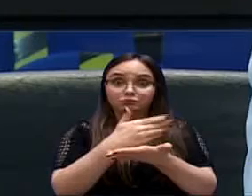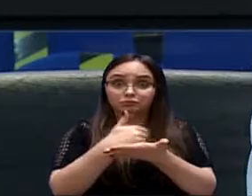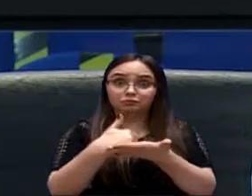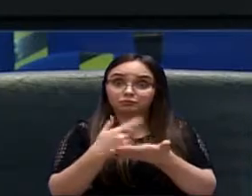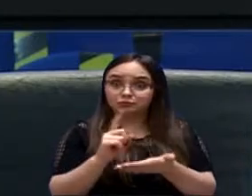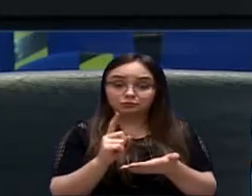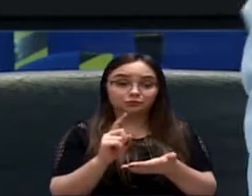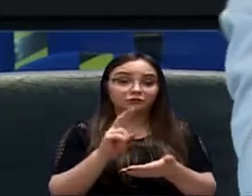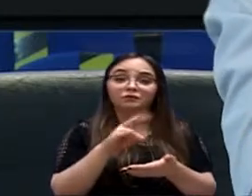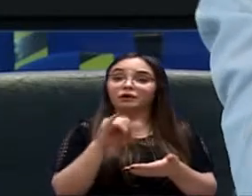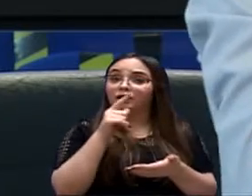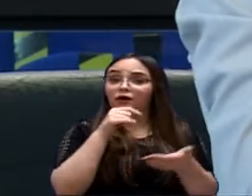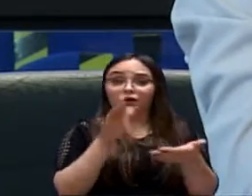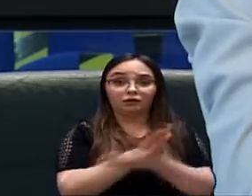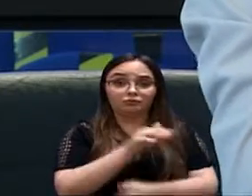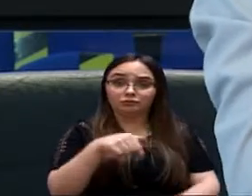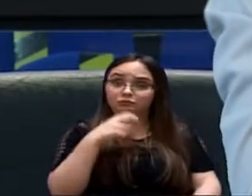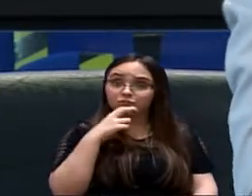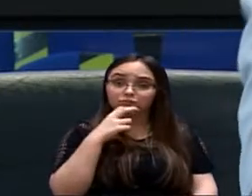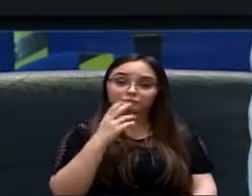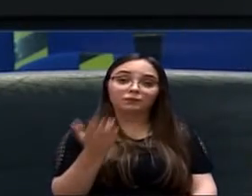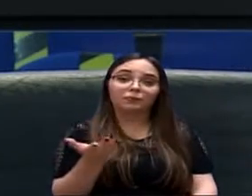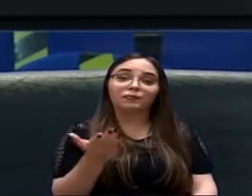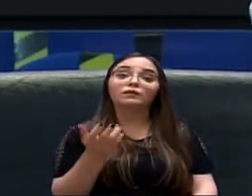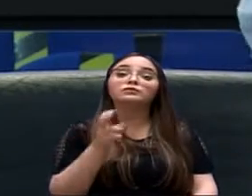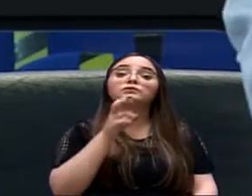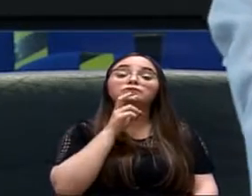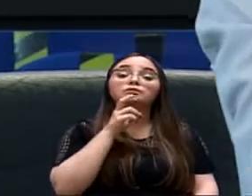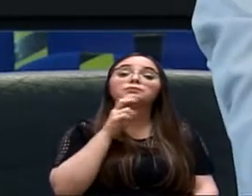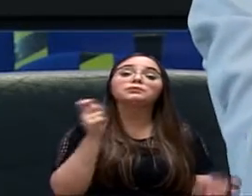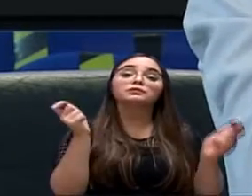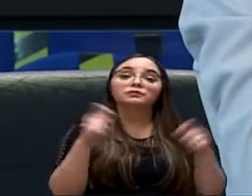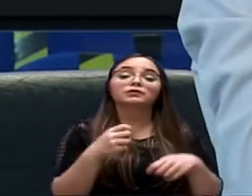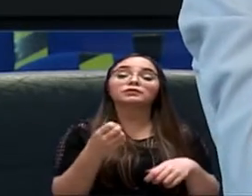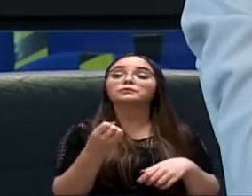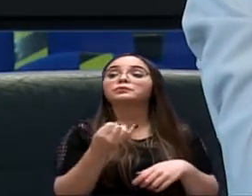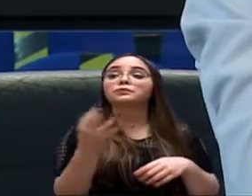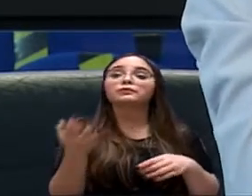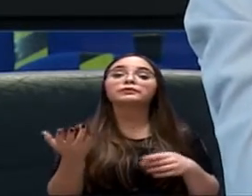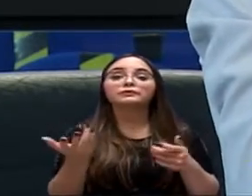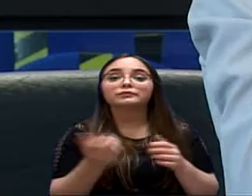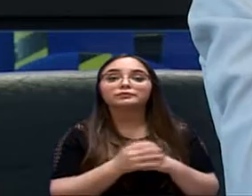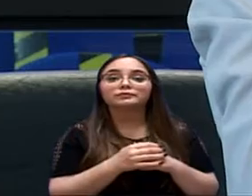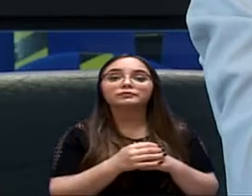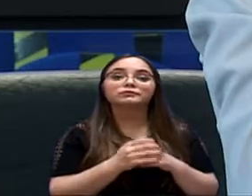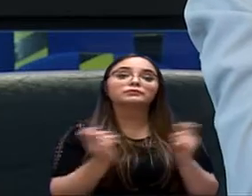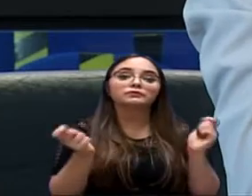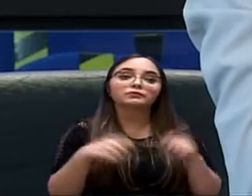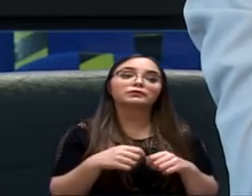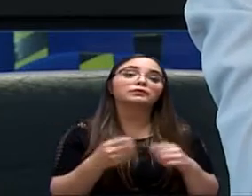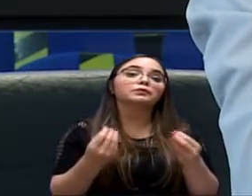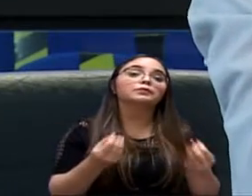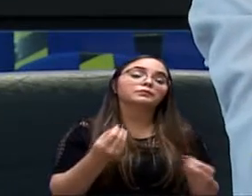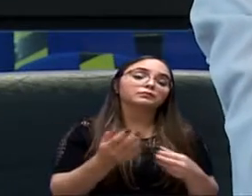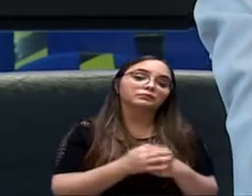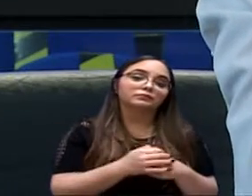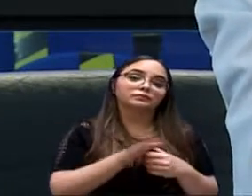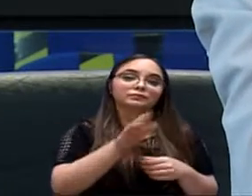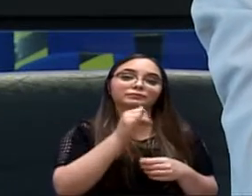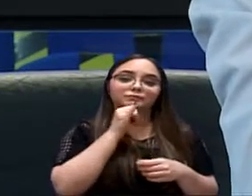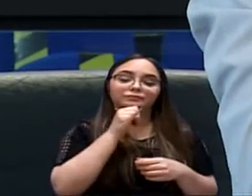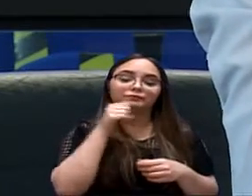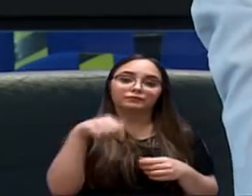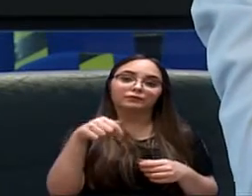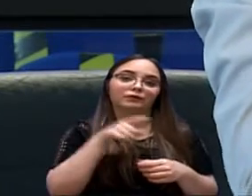estender a cidade até onde? Que tamanho Sorocaba pode? Eu dou um exemplo, vereador Silvano. Nós temos uma